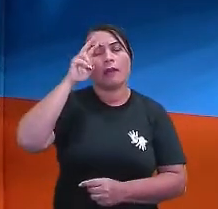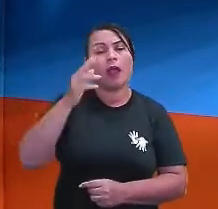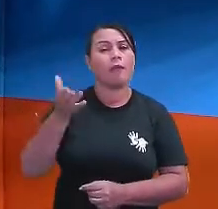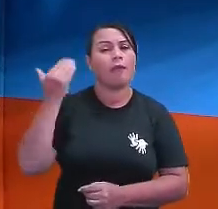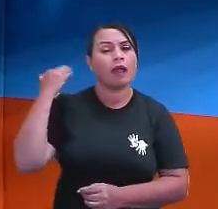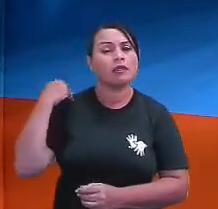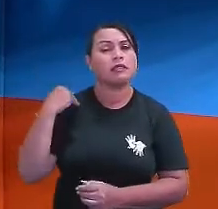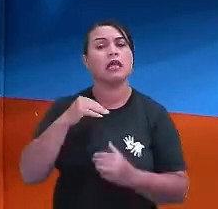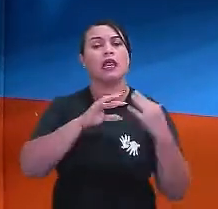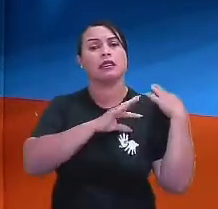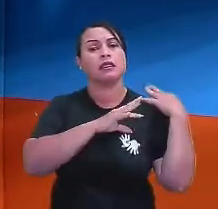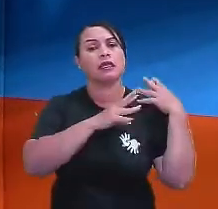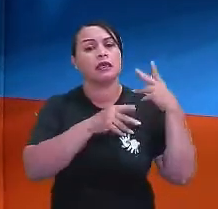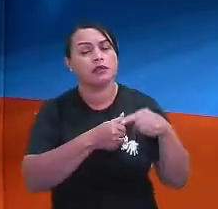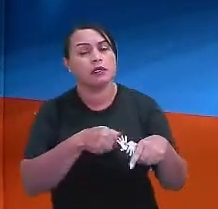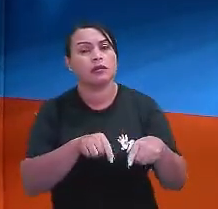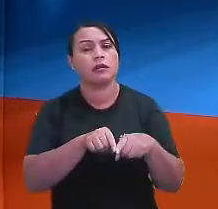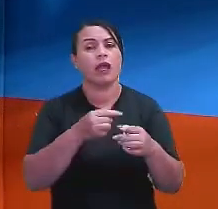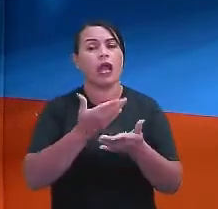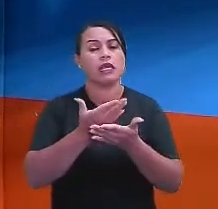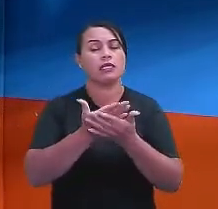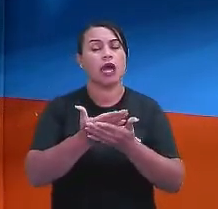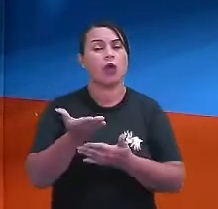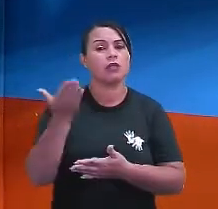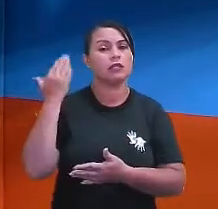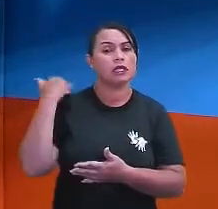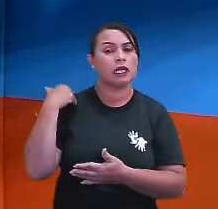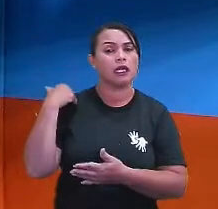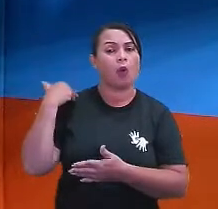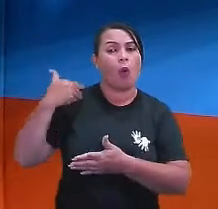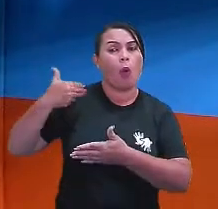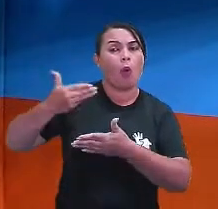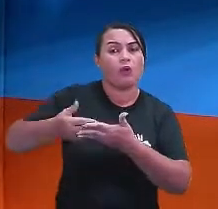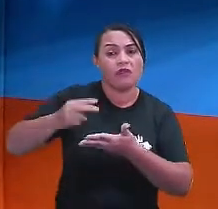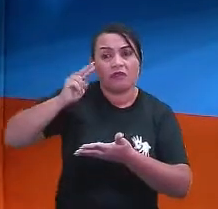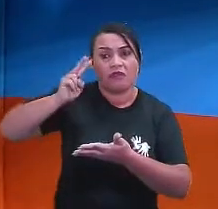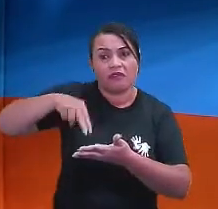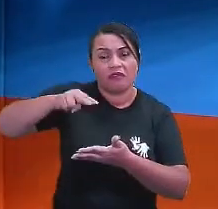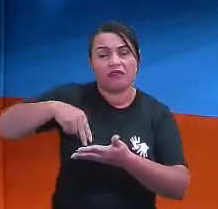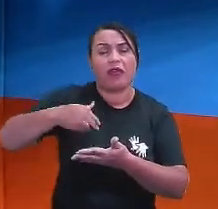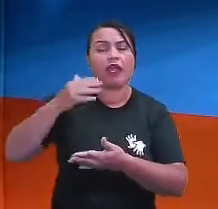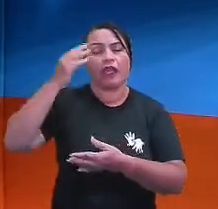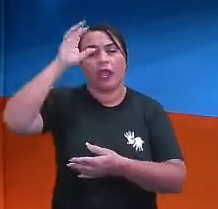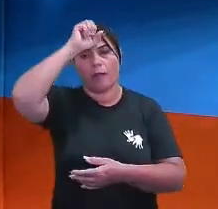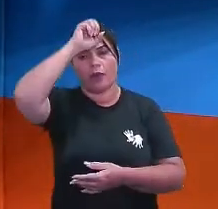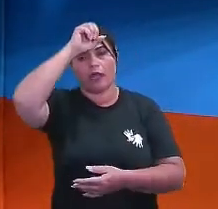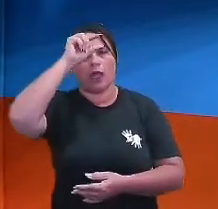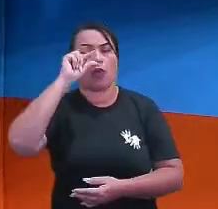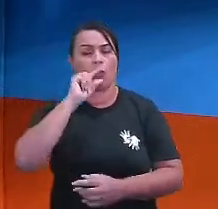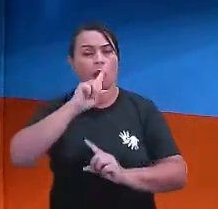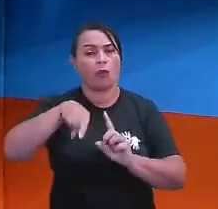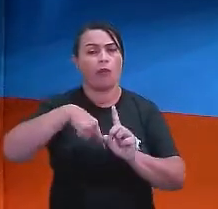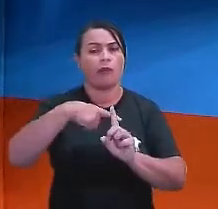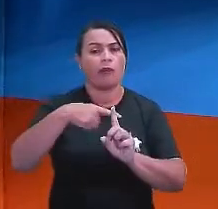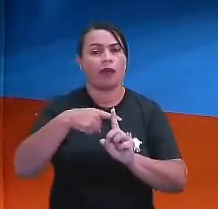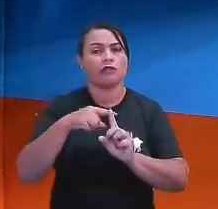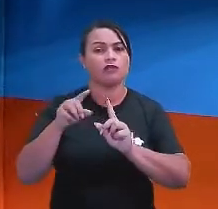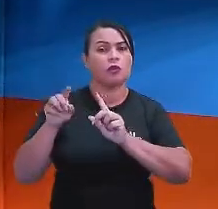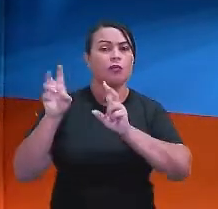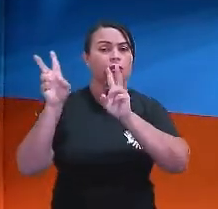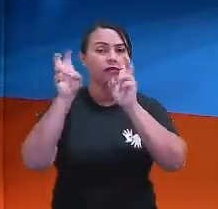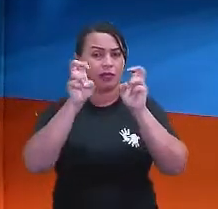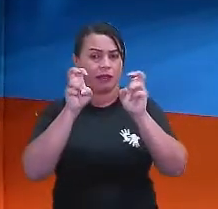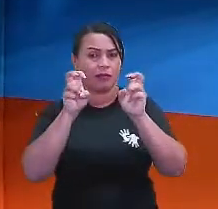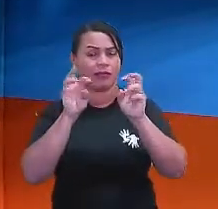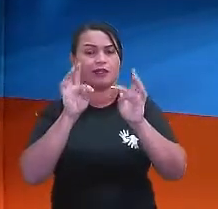tema, voltar às aulas anteriores, que a gente também já trouxe aqui, para que você possa compreender um pouco mais sobre o Teorema de